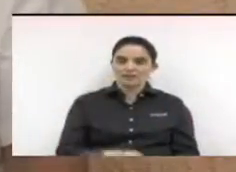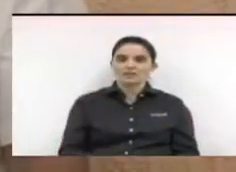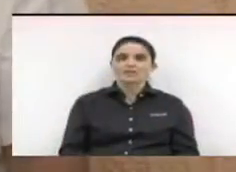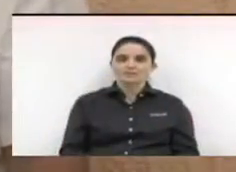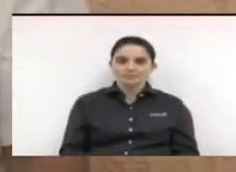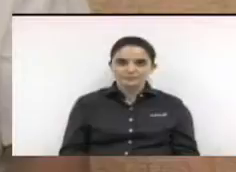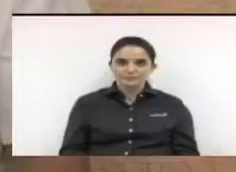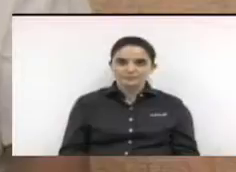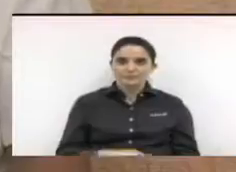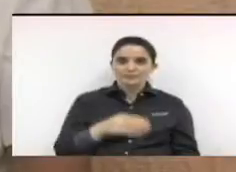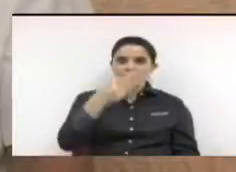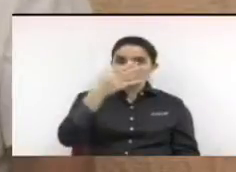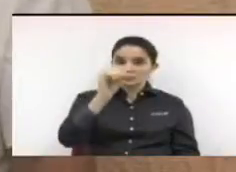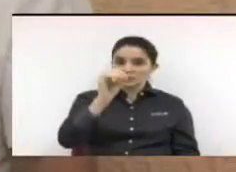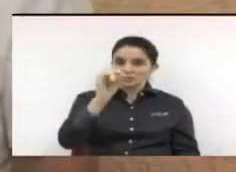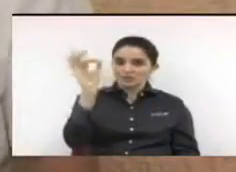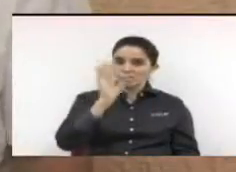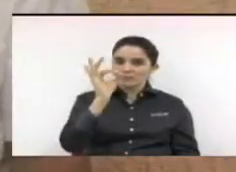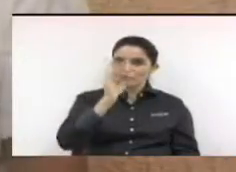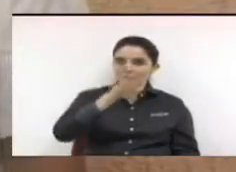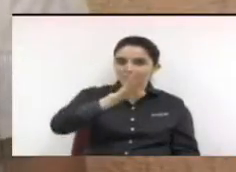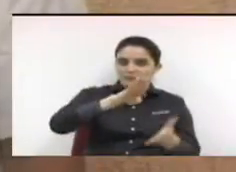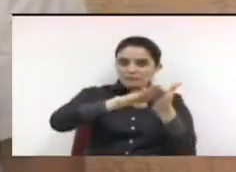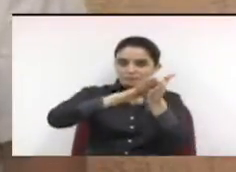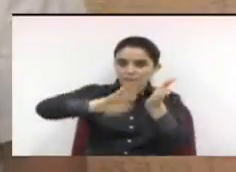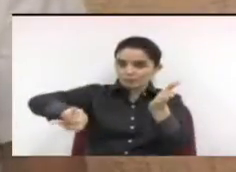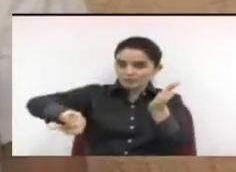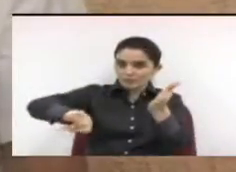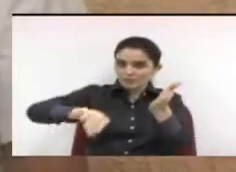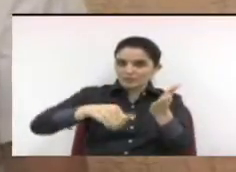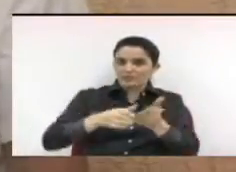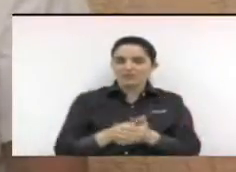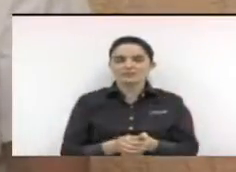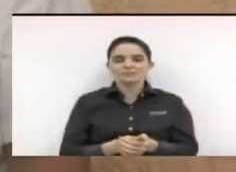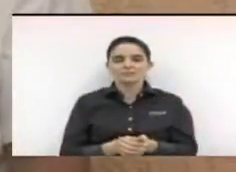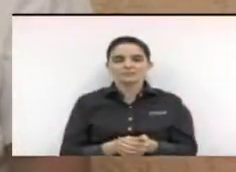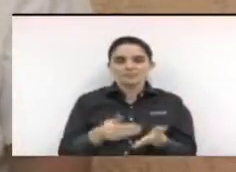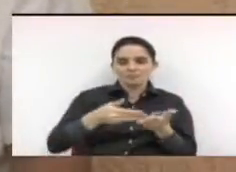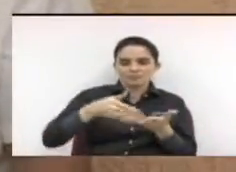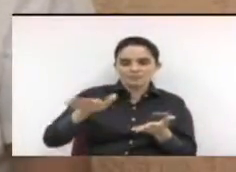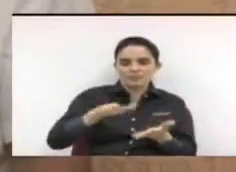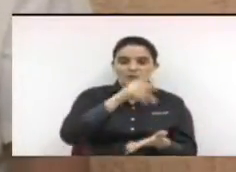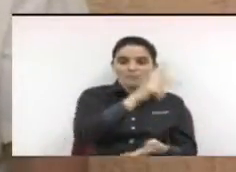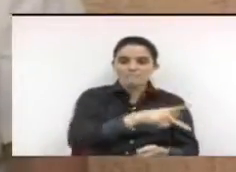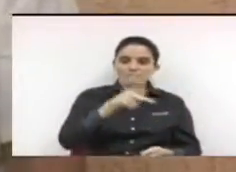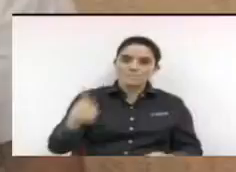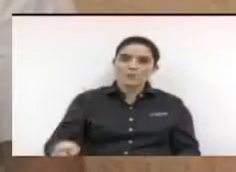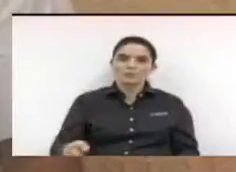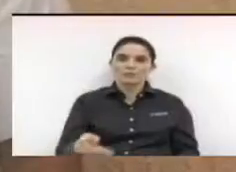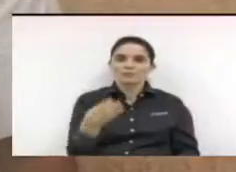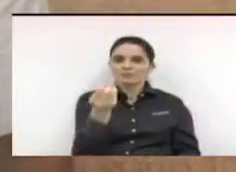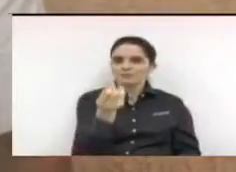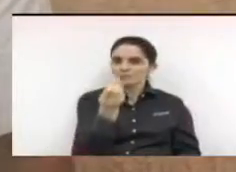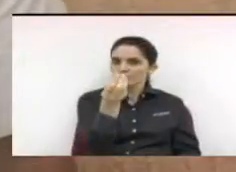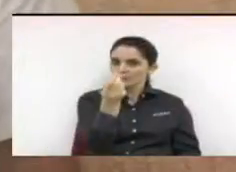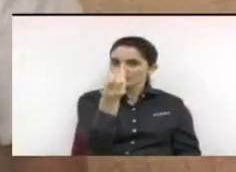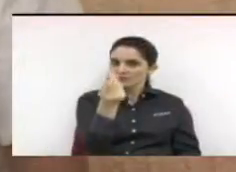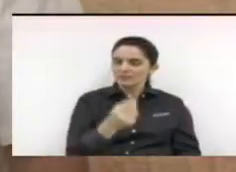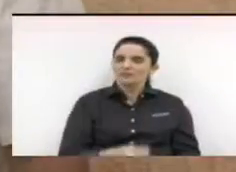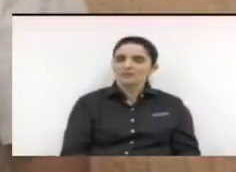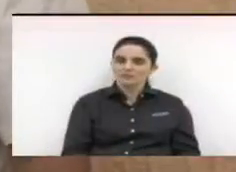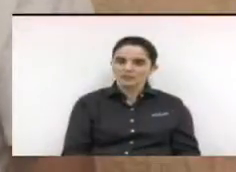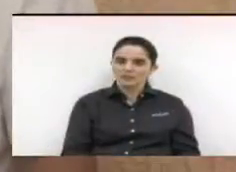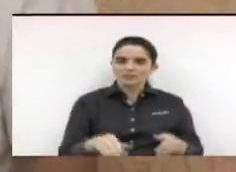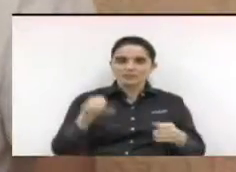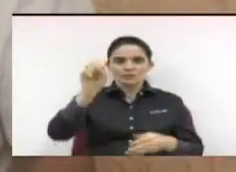corte vai levar ao desemprego muitos professores de qualidade que tem no Senai, de professores de qualidade que